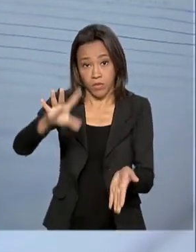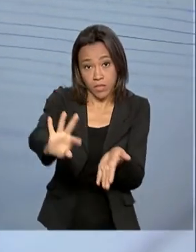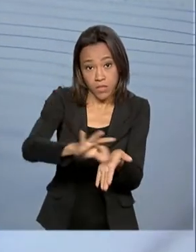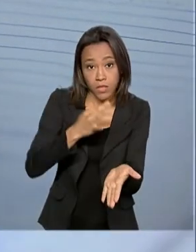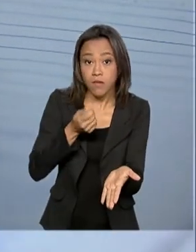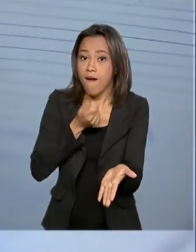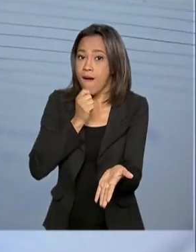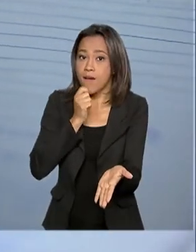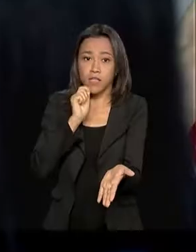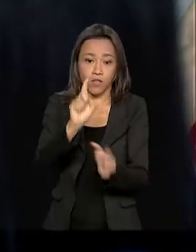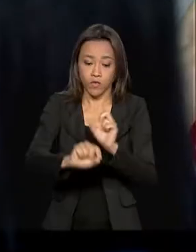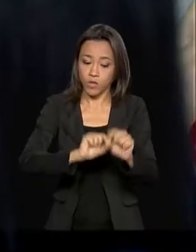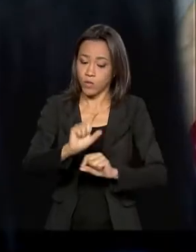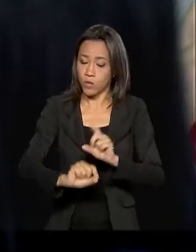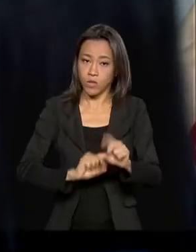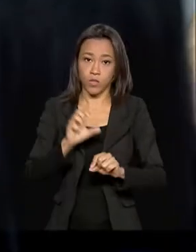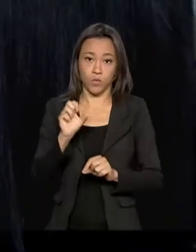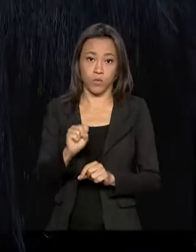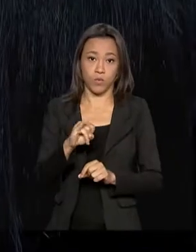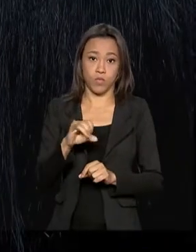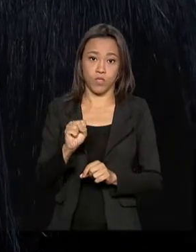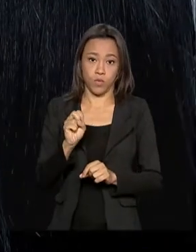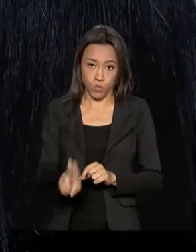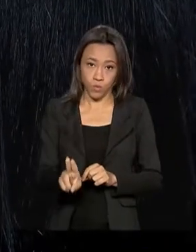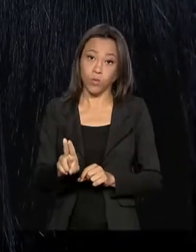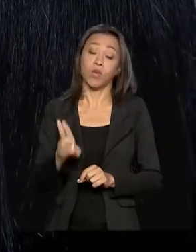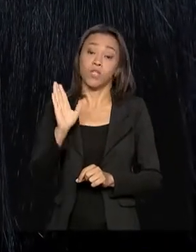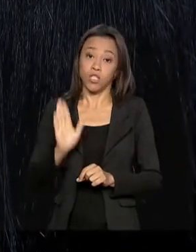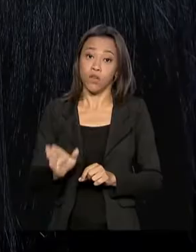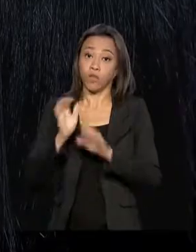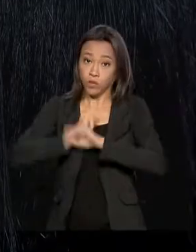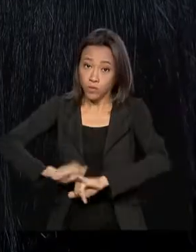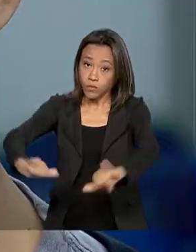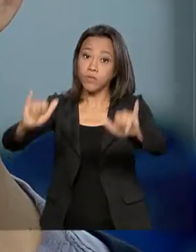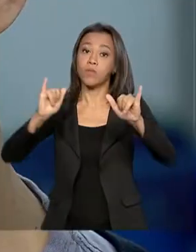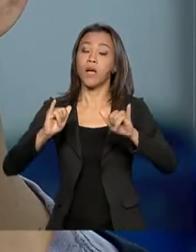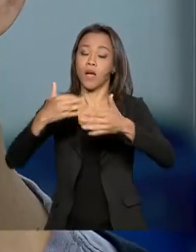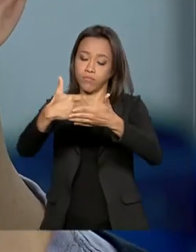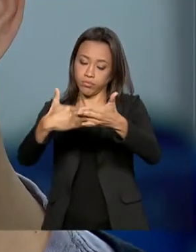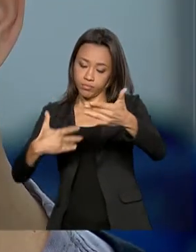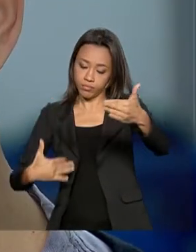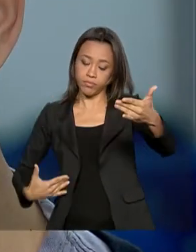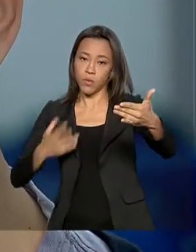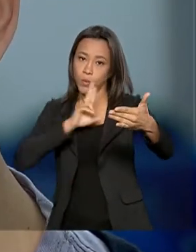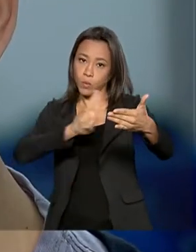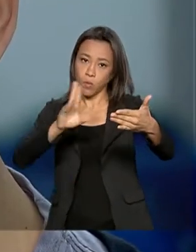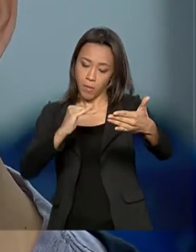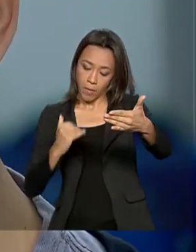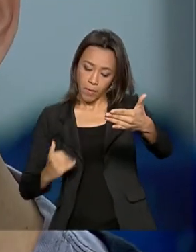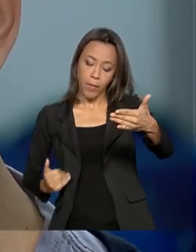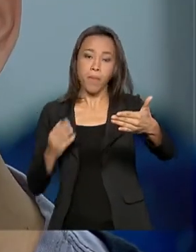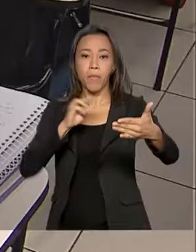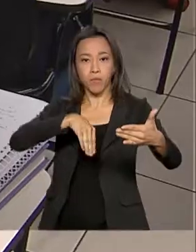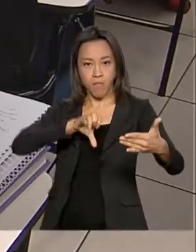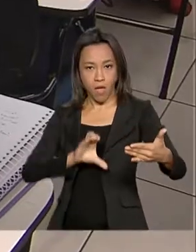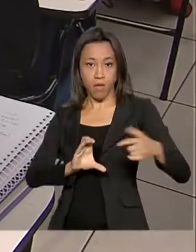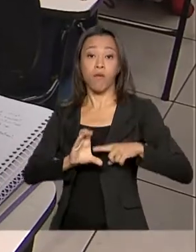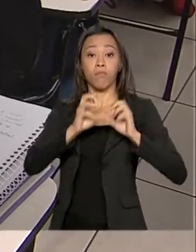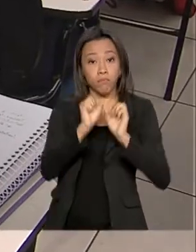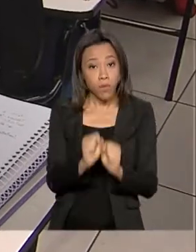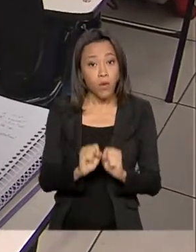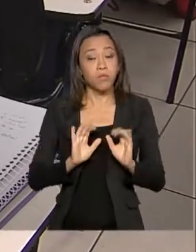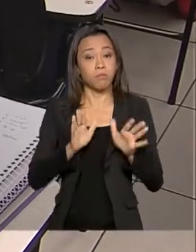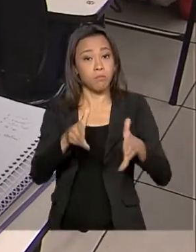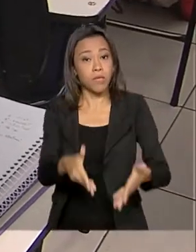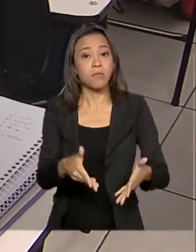selecionados na chamada regular, que teve a lista divulgada nesta terça-feira pelo Ministério da Educação, podem participar da lista